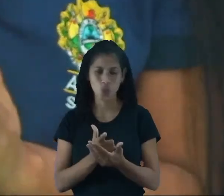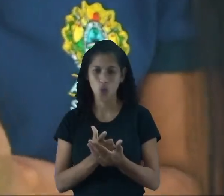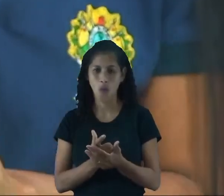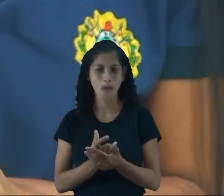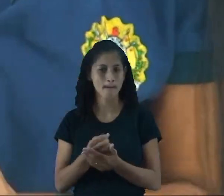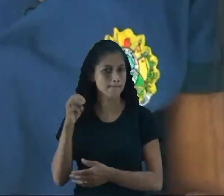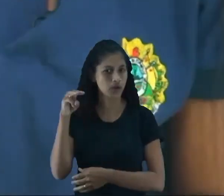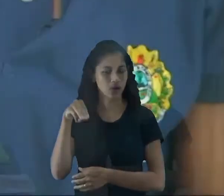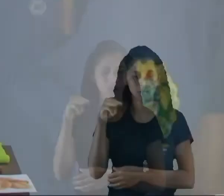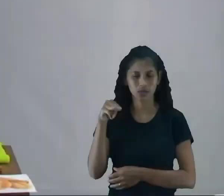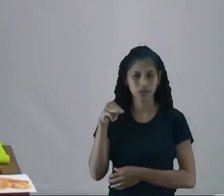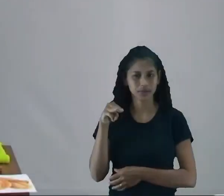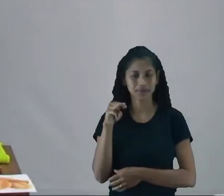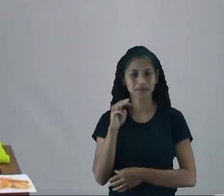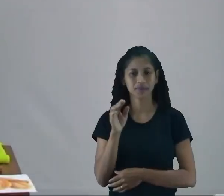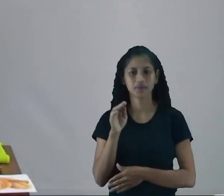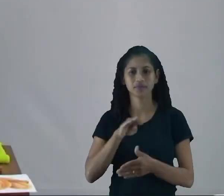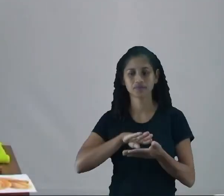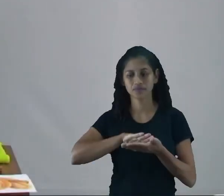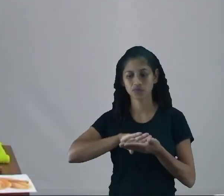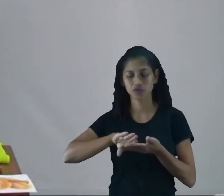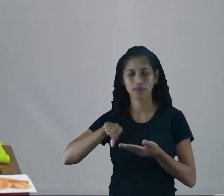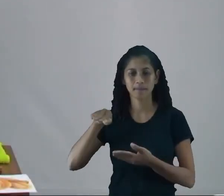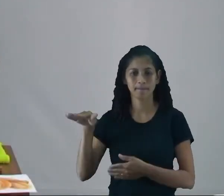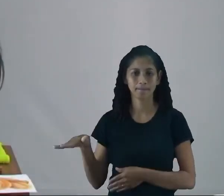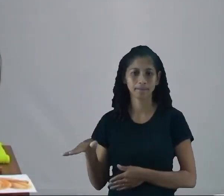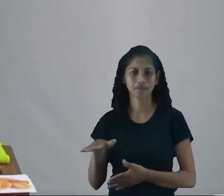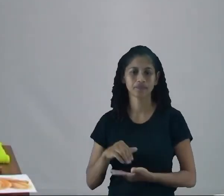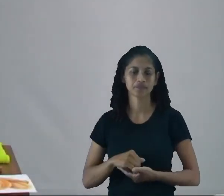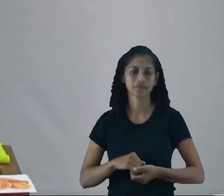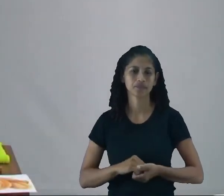metro, então eu não vou colocar lá. Certinho?